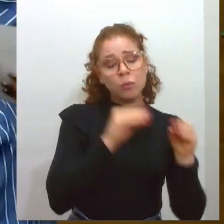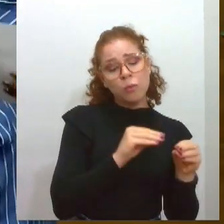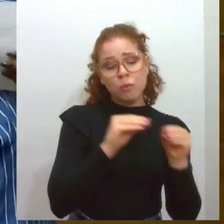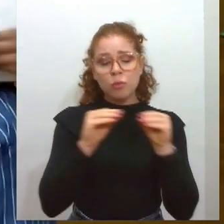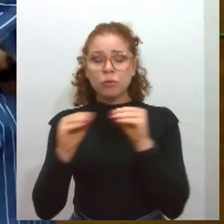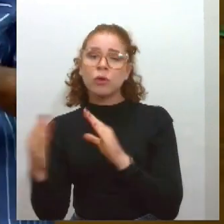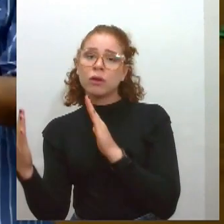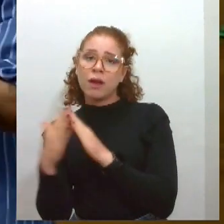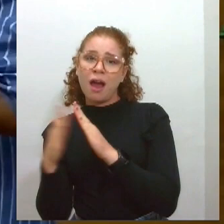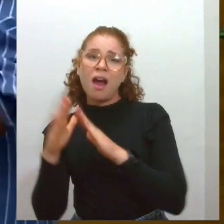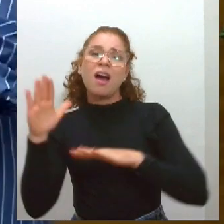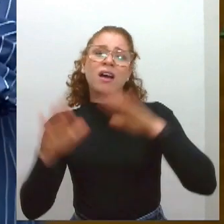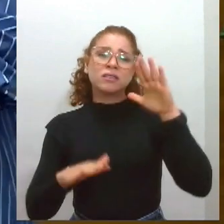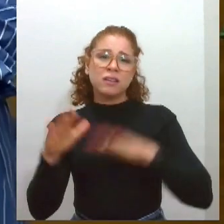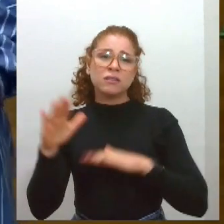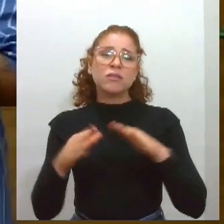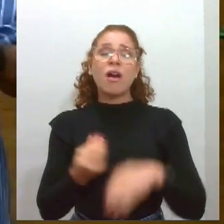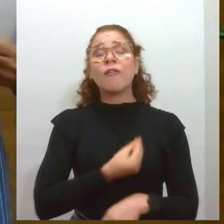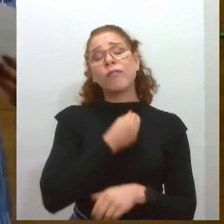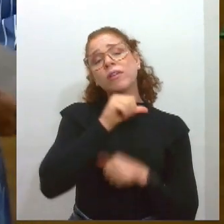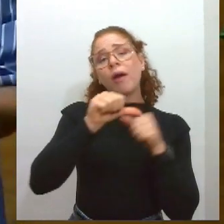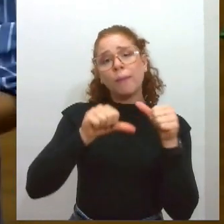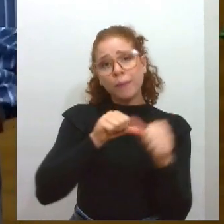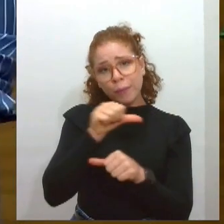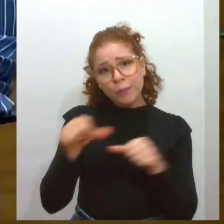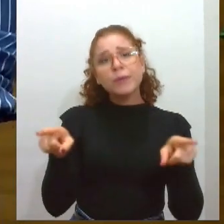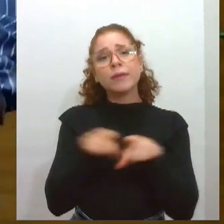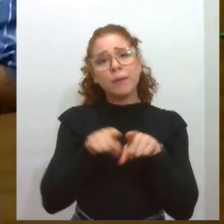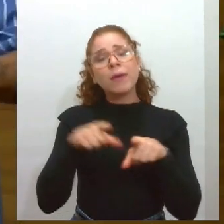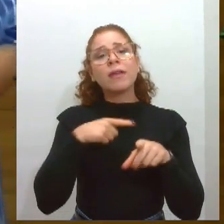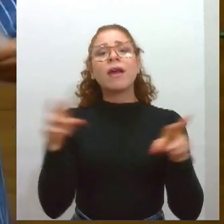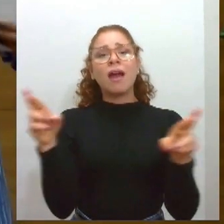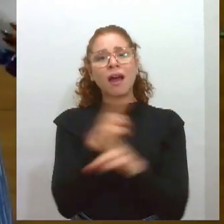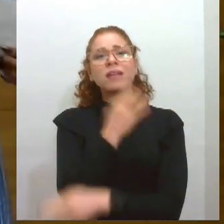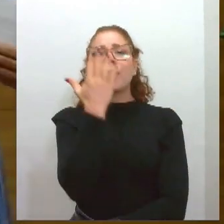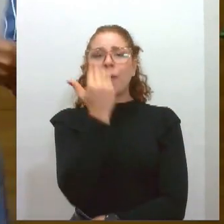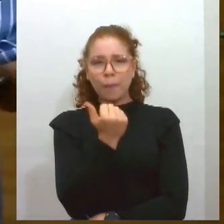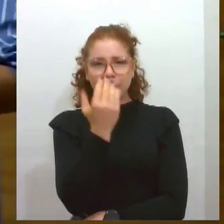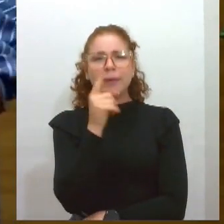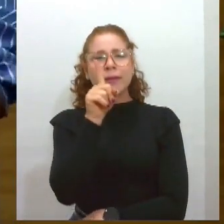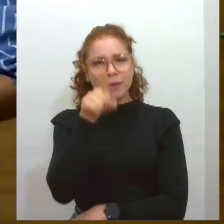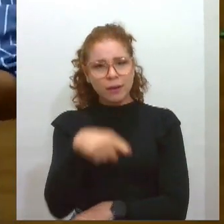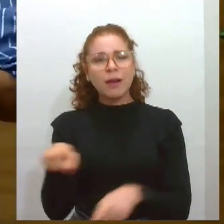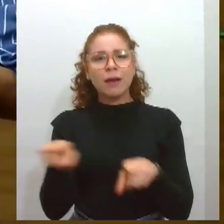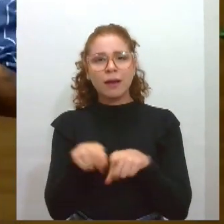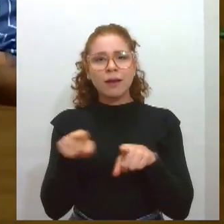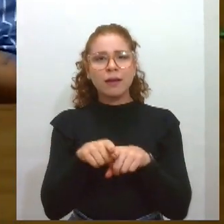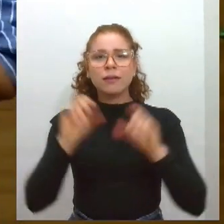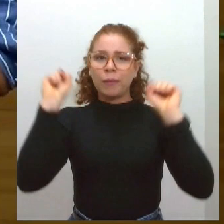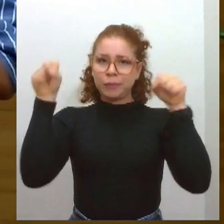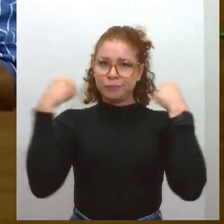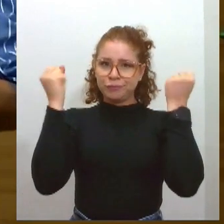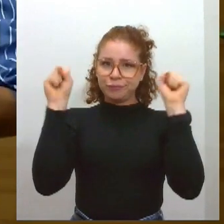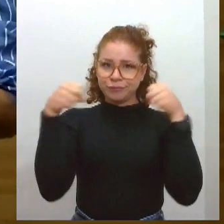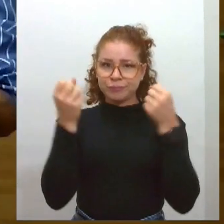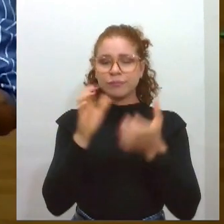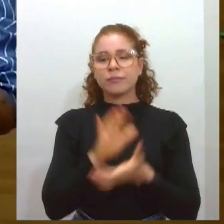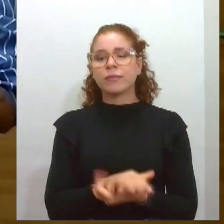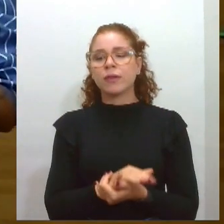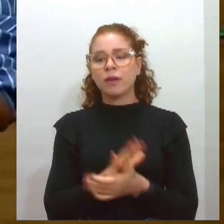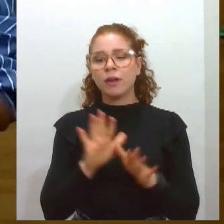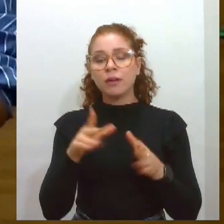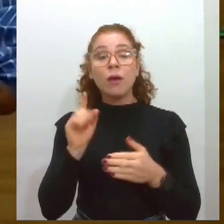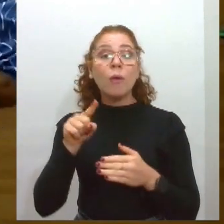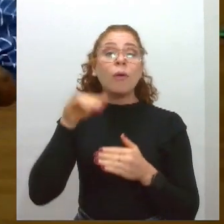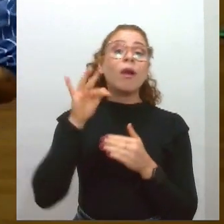de estudo. E muitas vezes até está ligado à alimentação também, ou à atividade física. Então, assim, esse estudo tem lá na frente esse resultado.